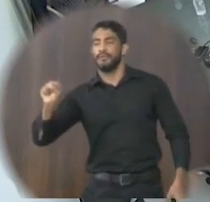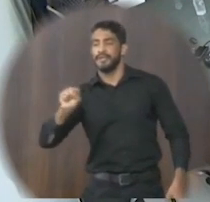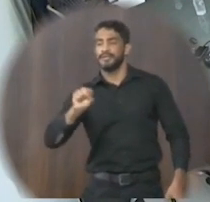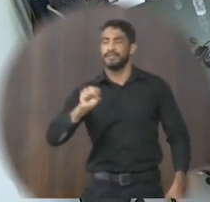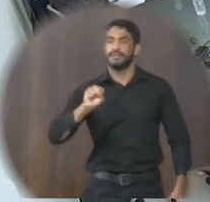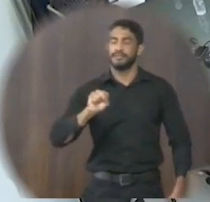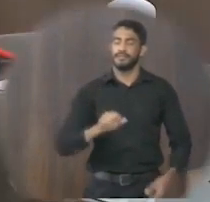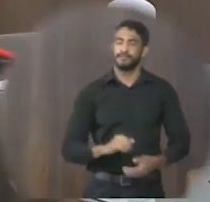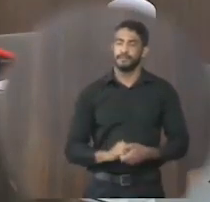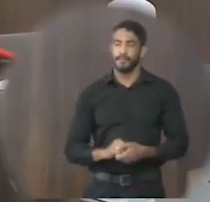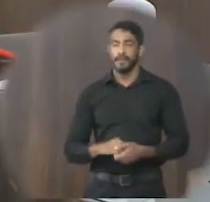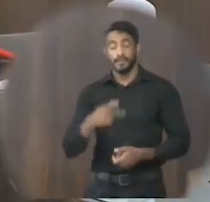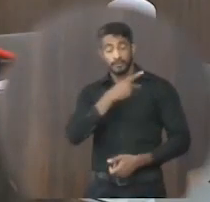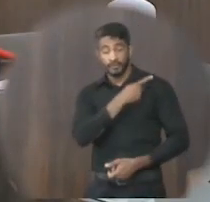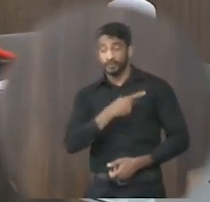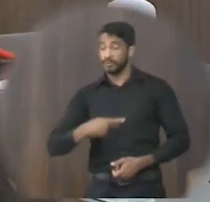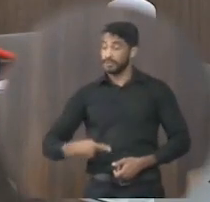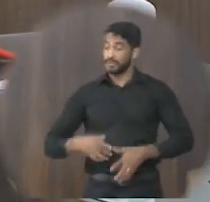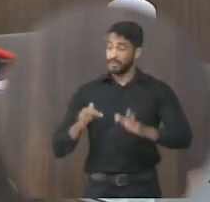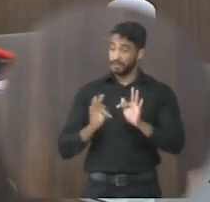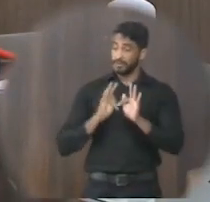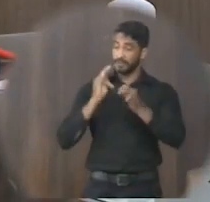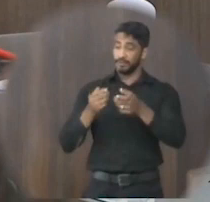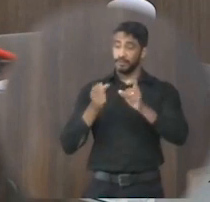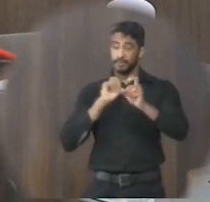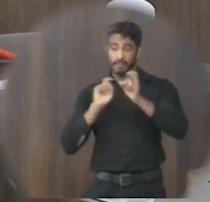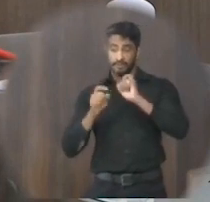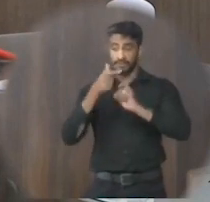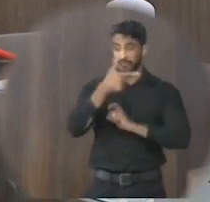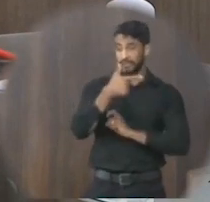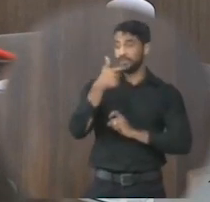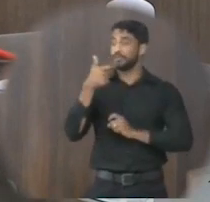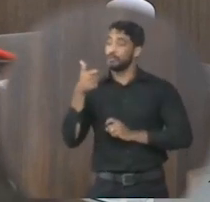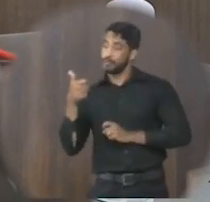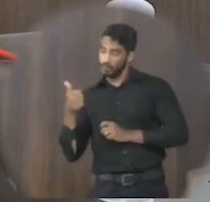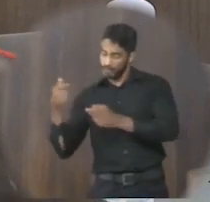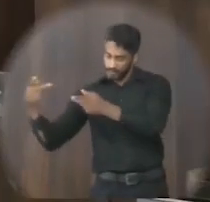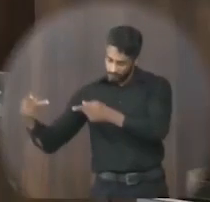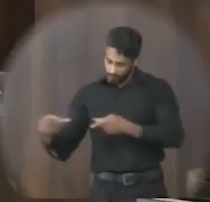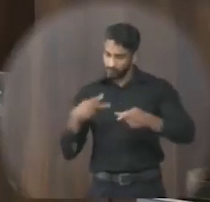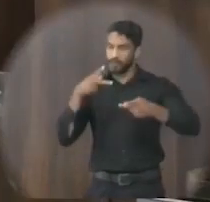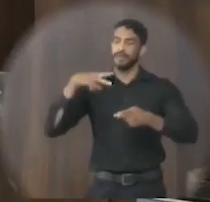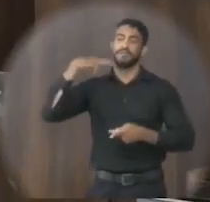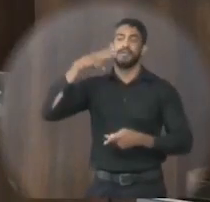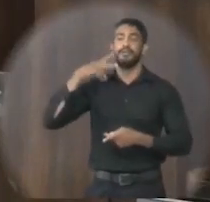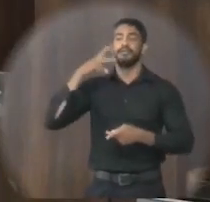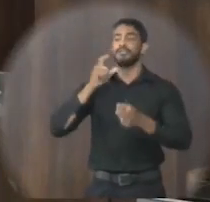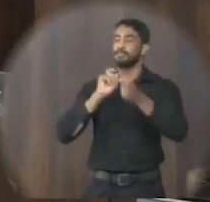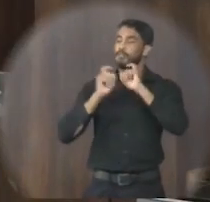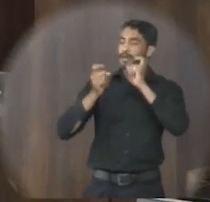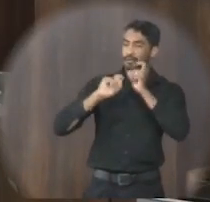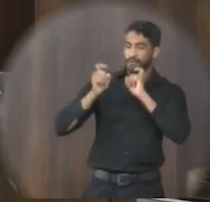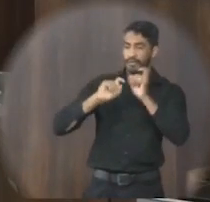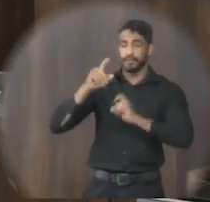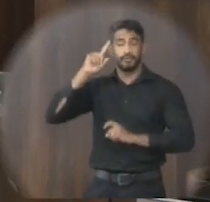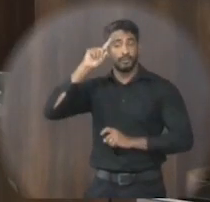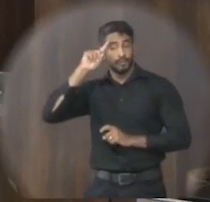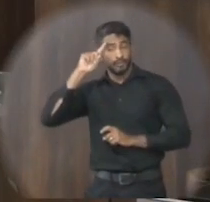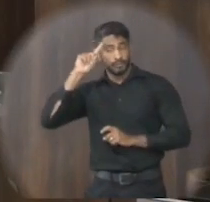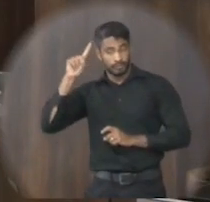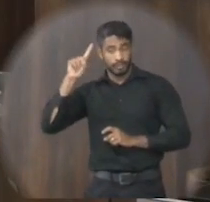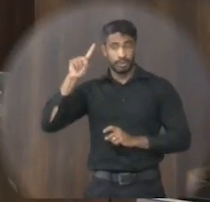Lopes O senhor presidente Encerrou a reunião Às 21h Convocando os vereadores Para a ordinária deliberativa